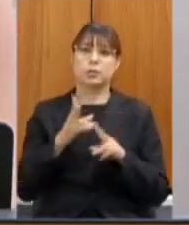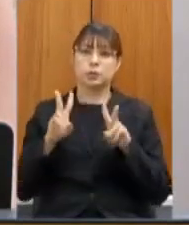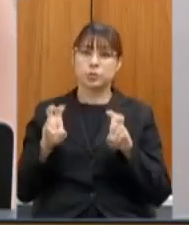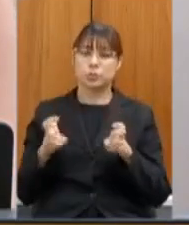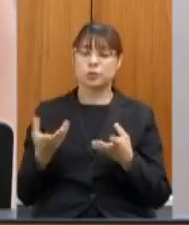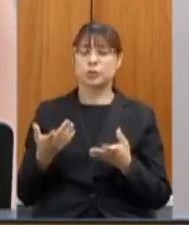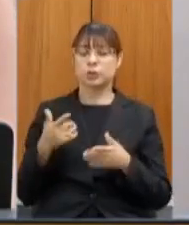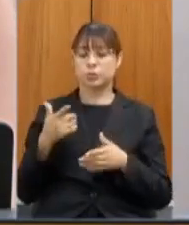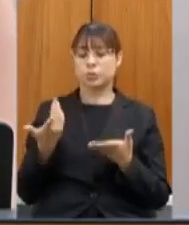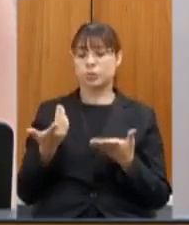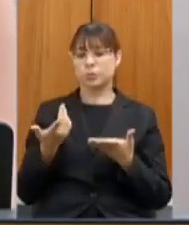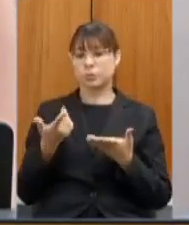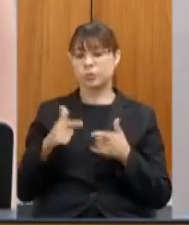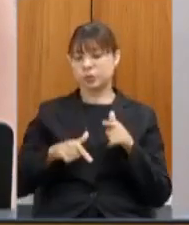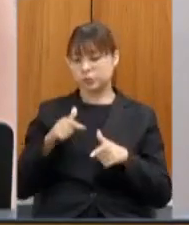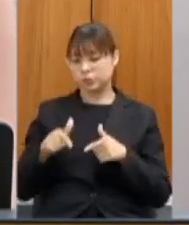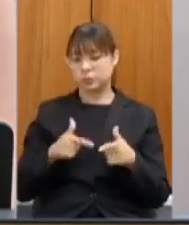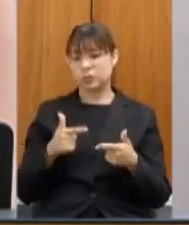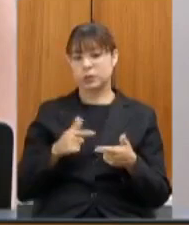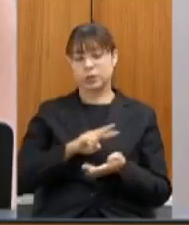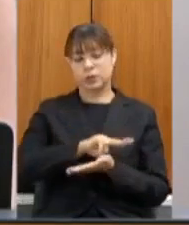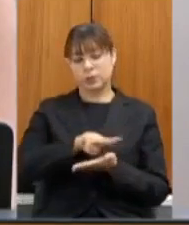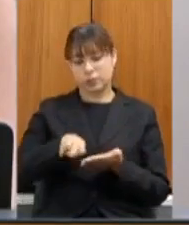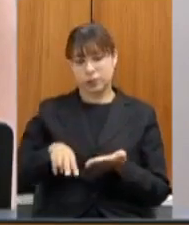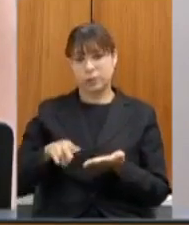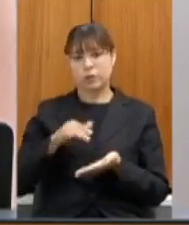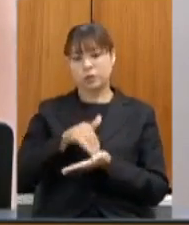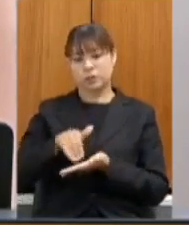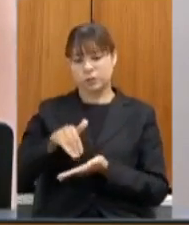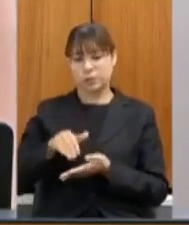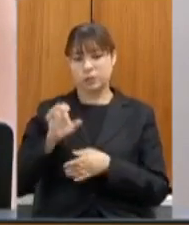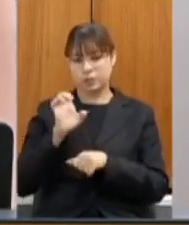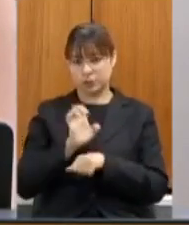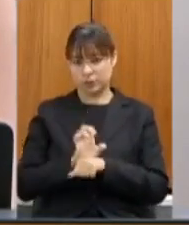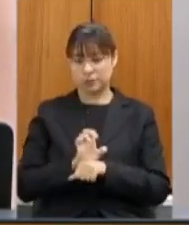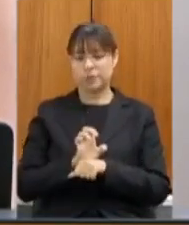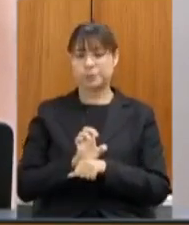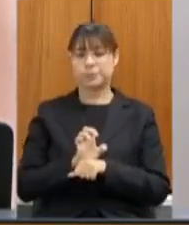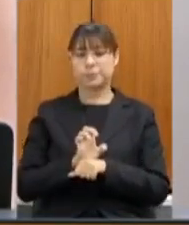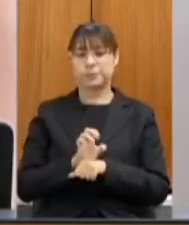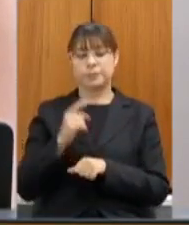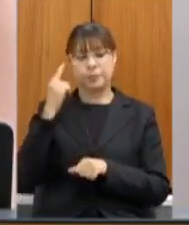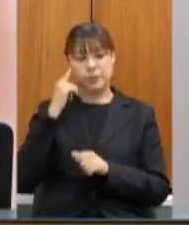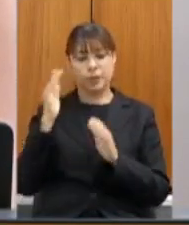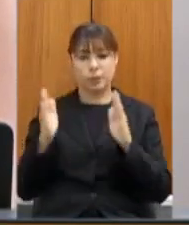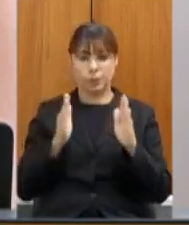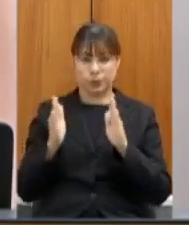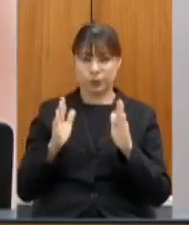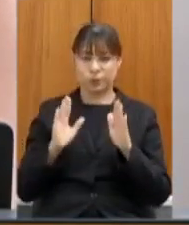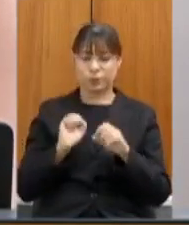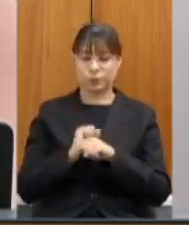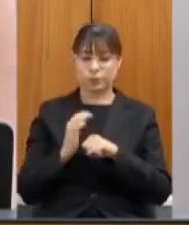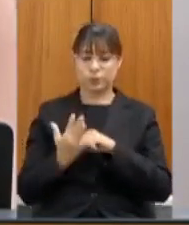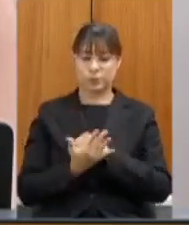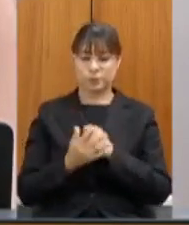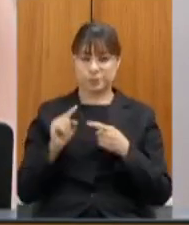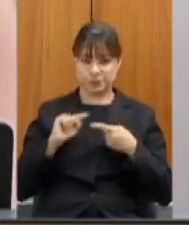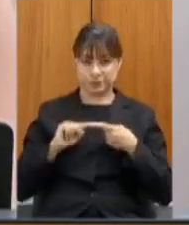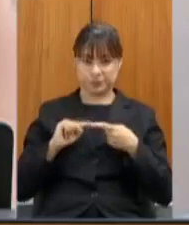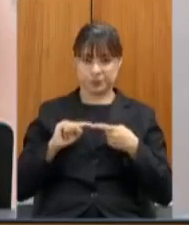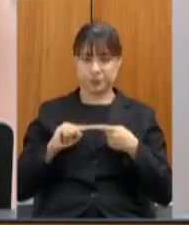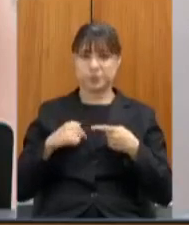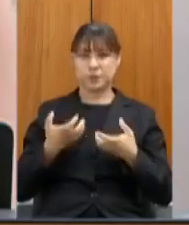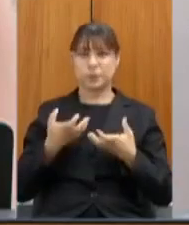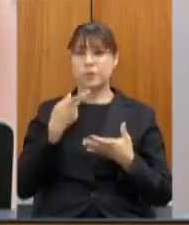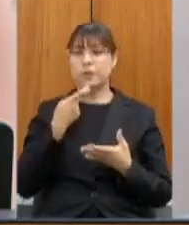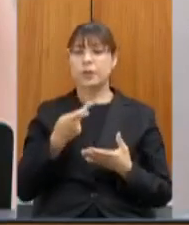ações das diversas secretarias do Governo do Estado em relação à pandemia primeira questão que eu